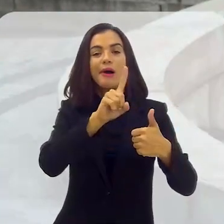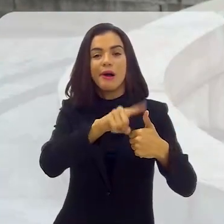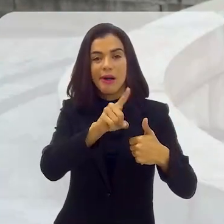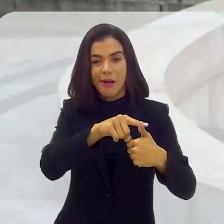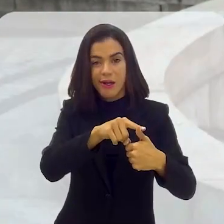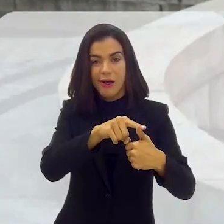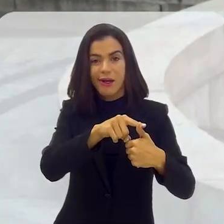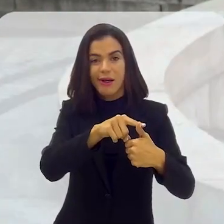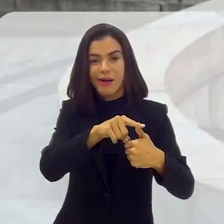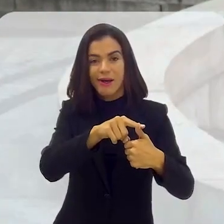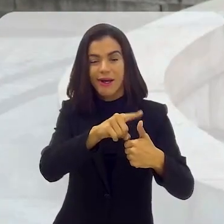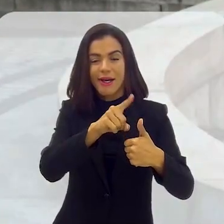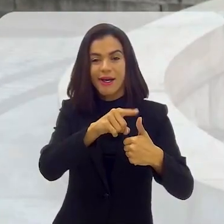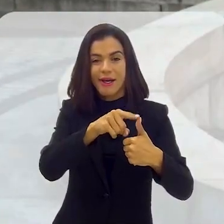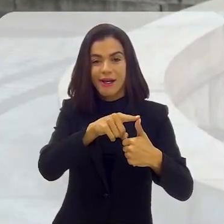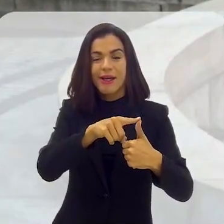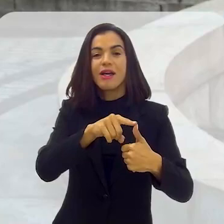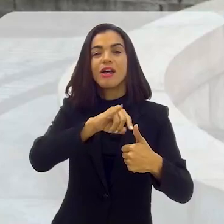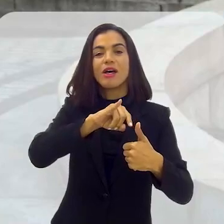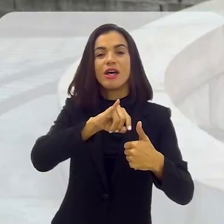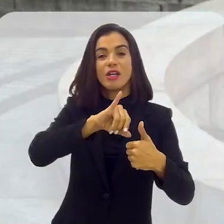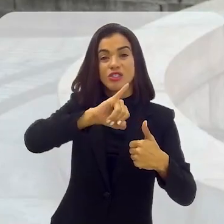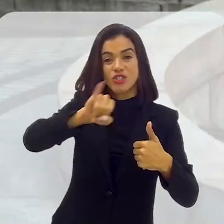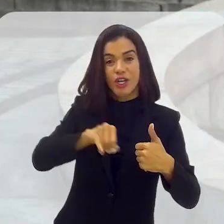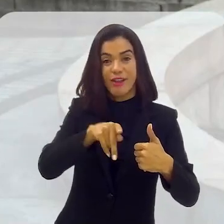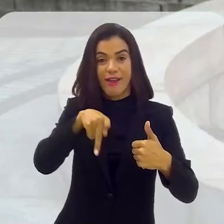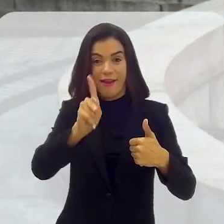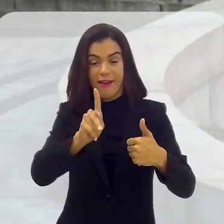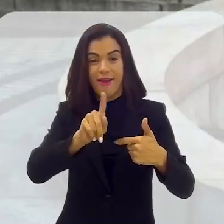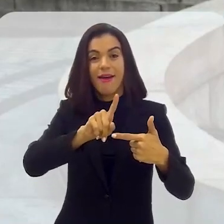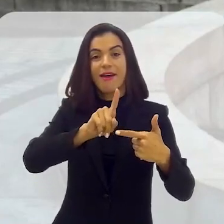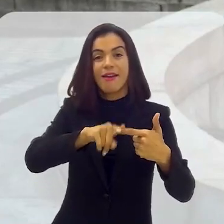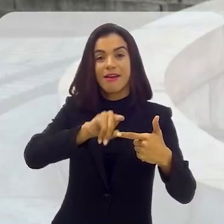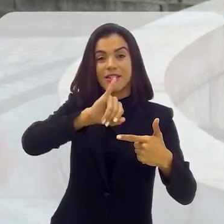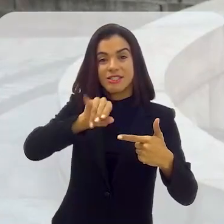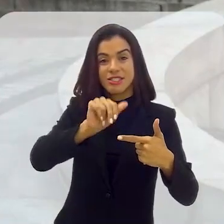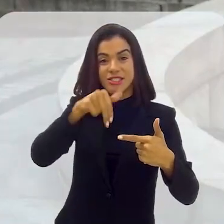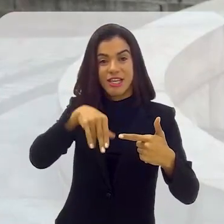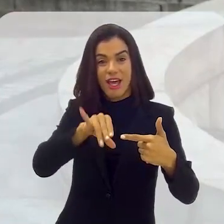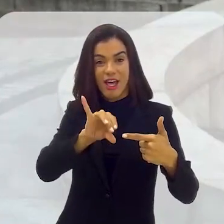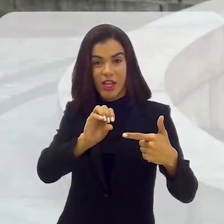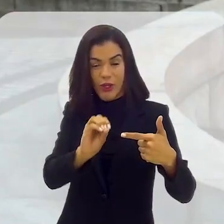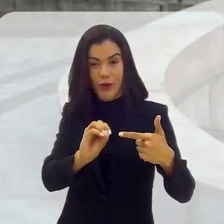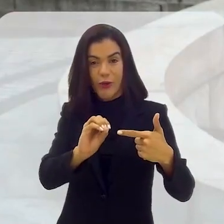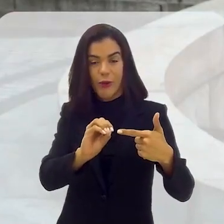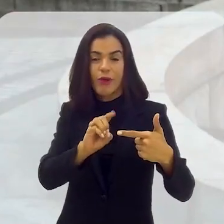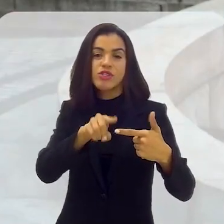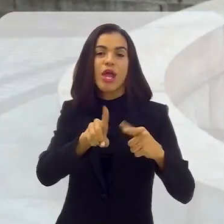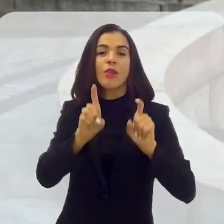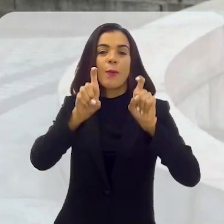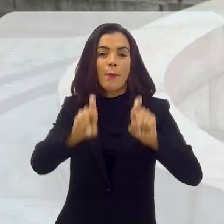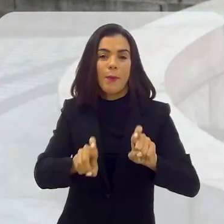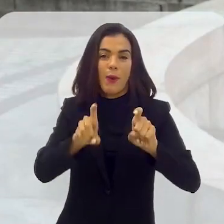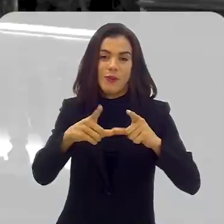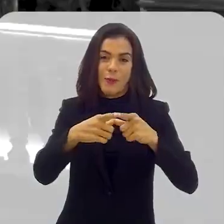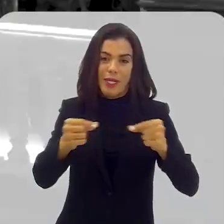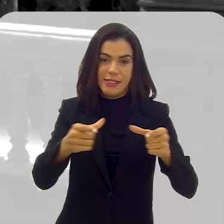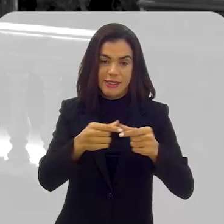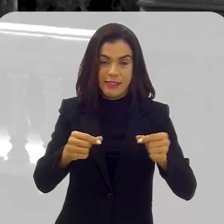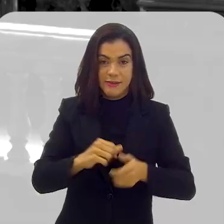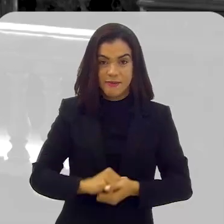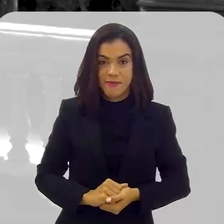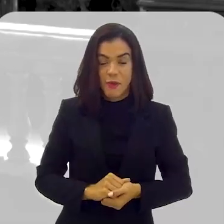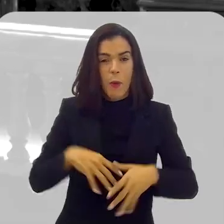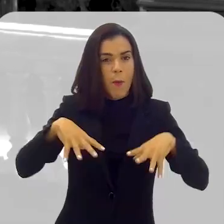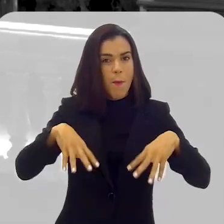em 1956, o Juscelino Kubitschek e o Jânio Quadro já tomou posse em Brasília. Um